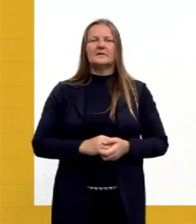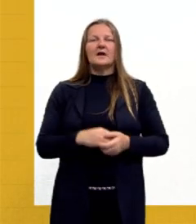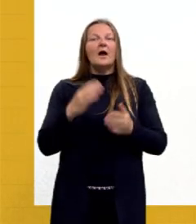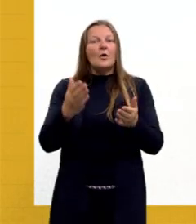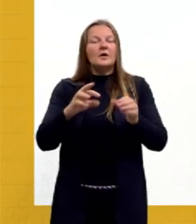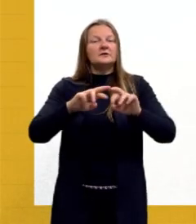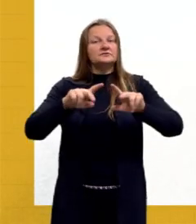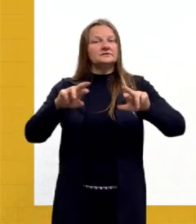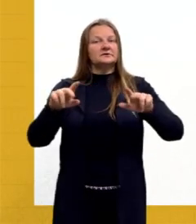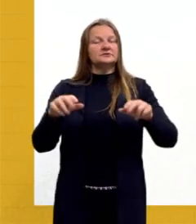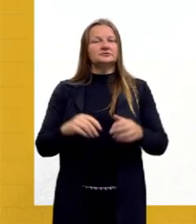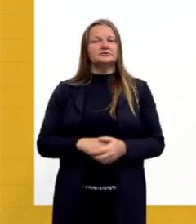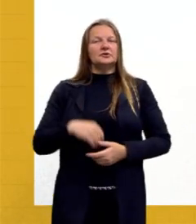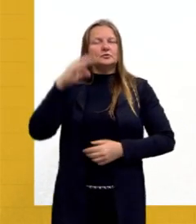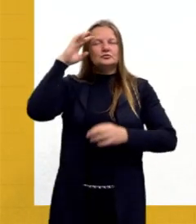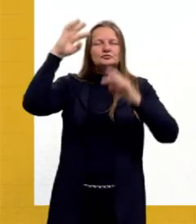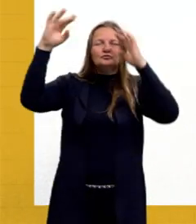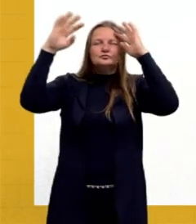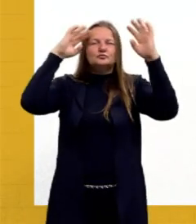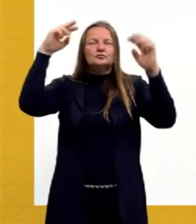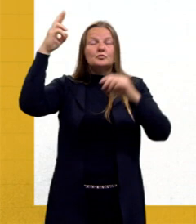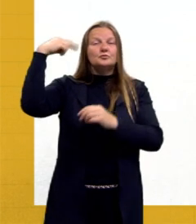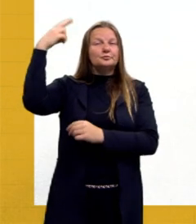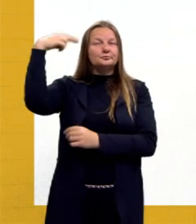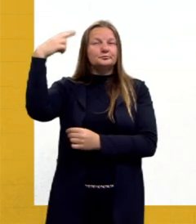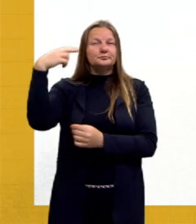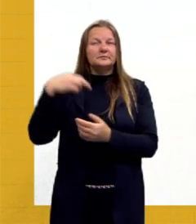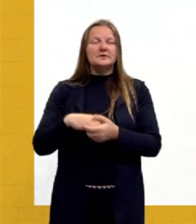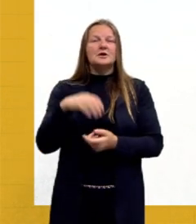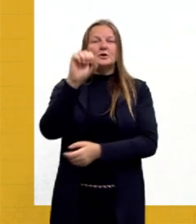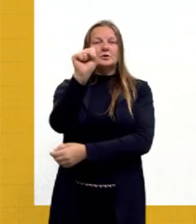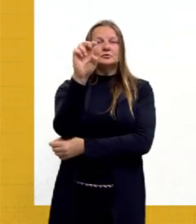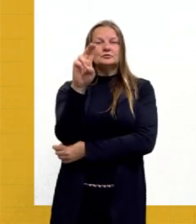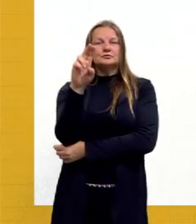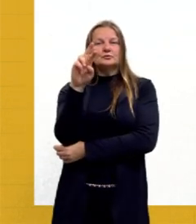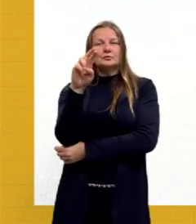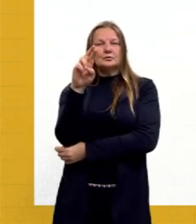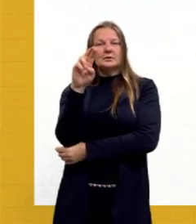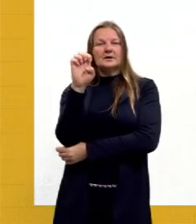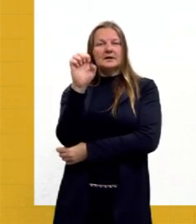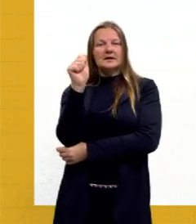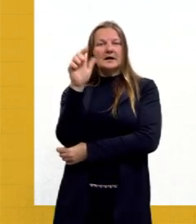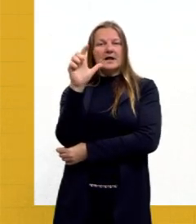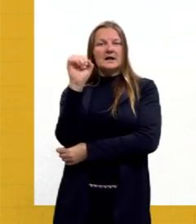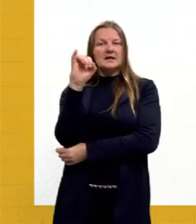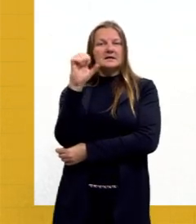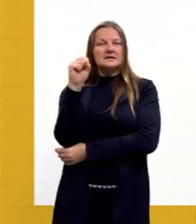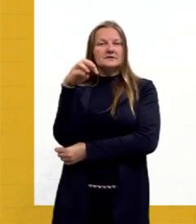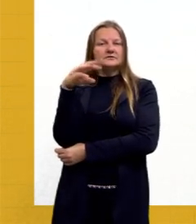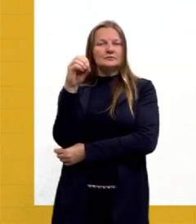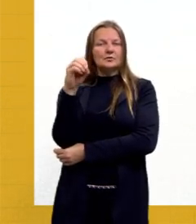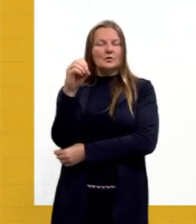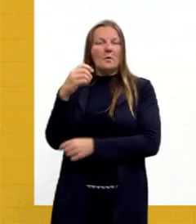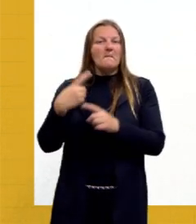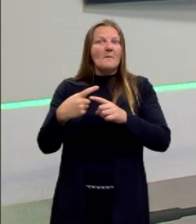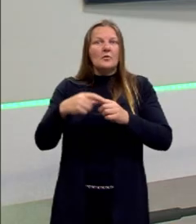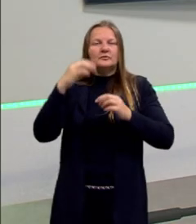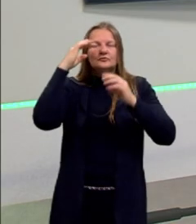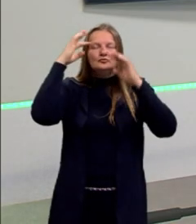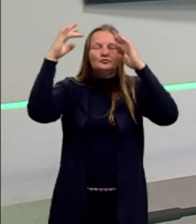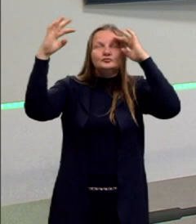O Surrealismo, pessoal, ele foi um movimento que trazia a valorização da fantasia, da